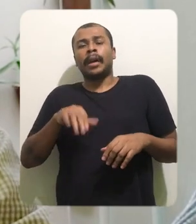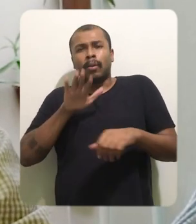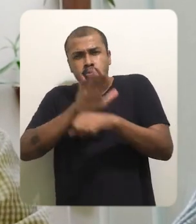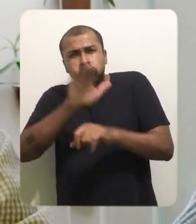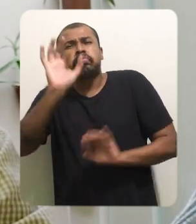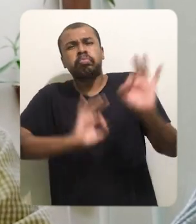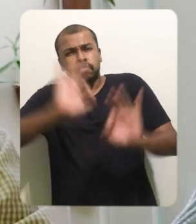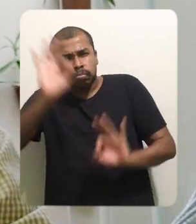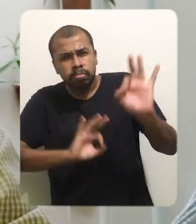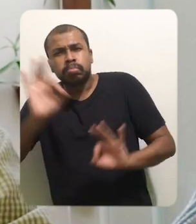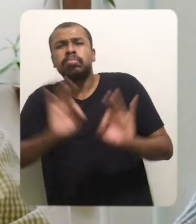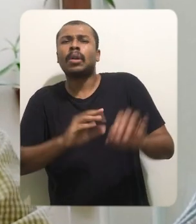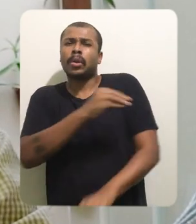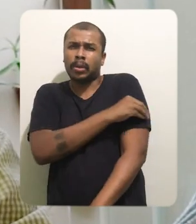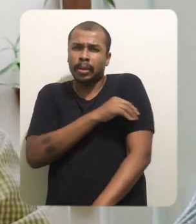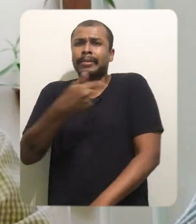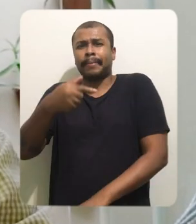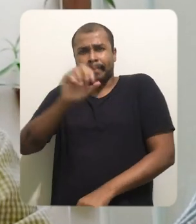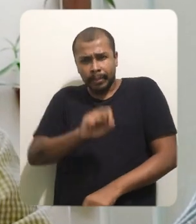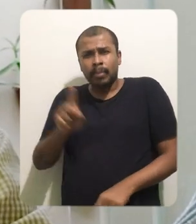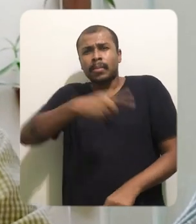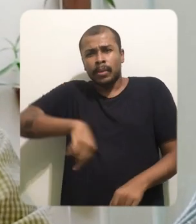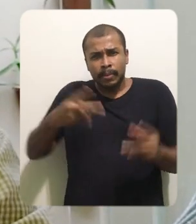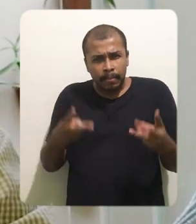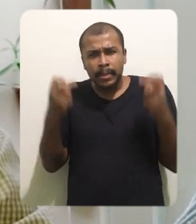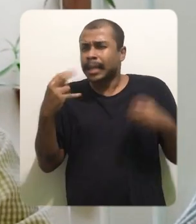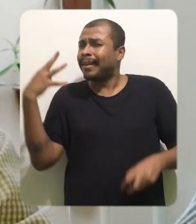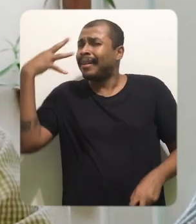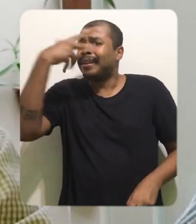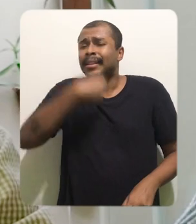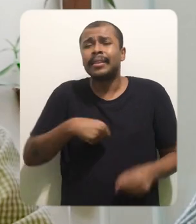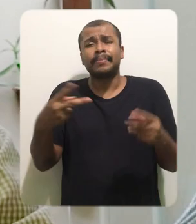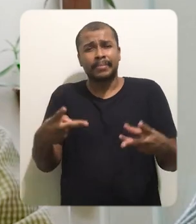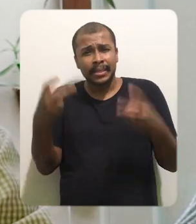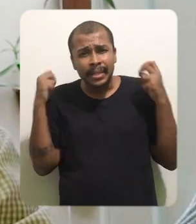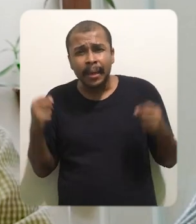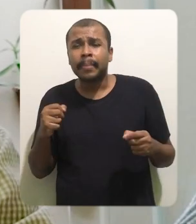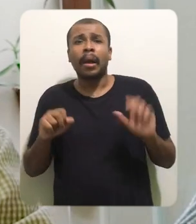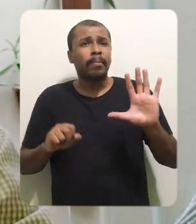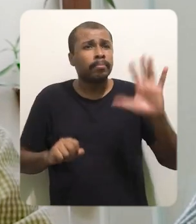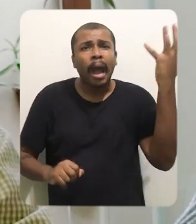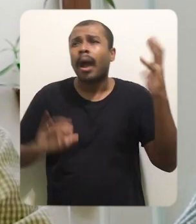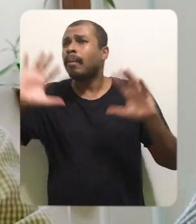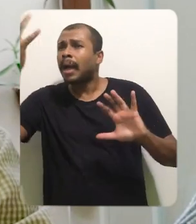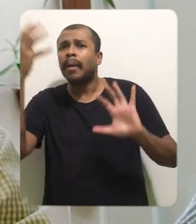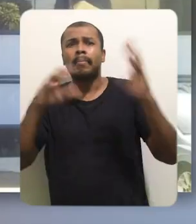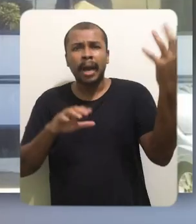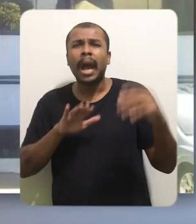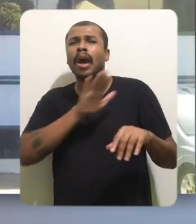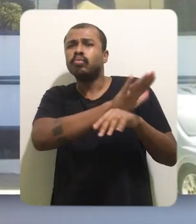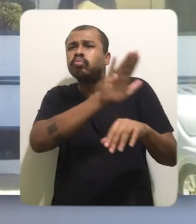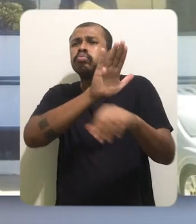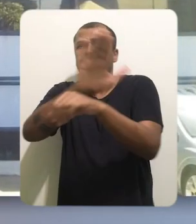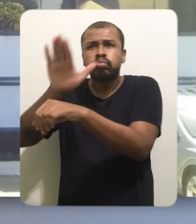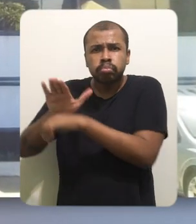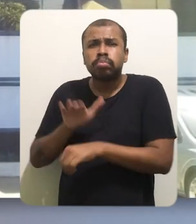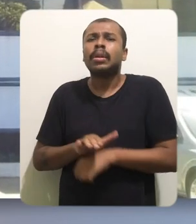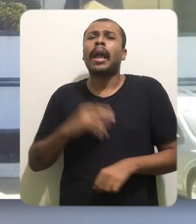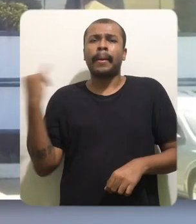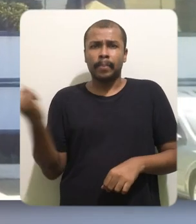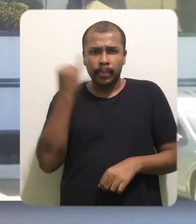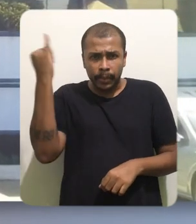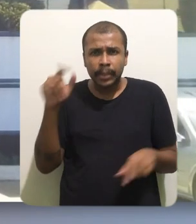acadêmica no combate ao Covid-19. Em especial nos nossos campos avançados, é muito bonito ver as ações que estão